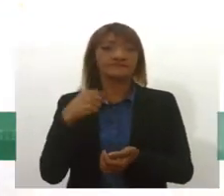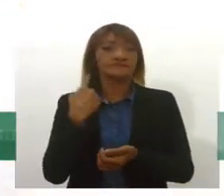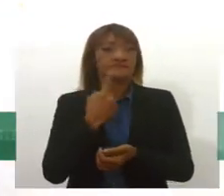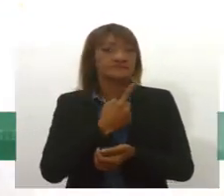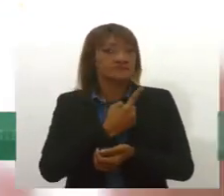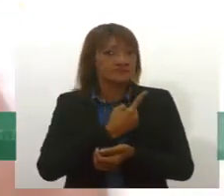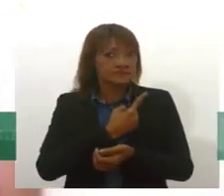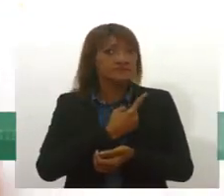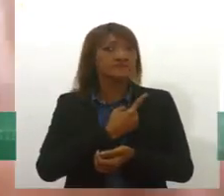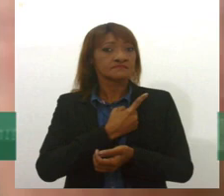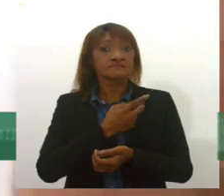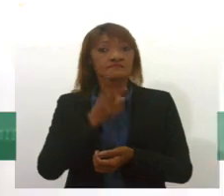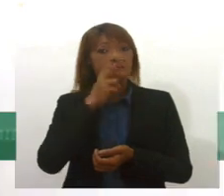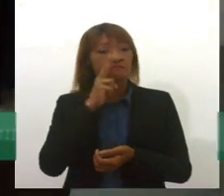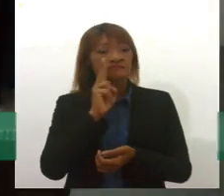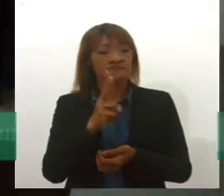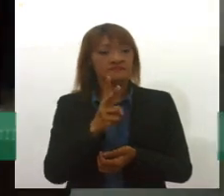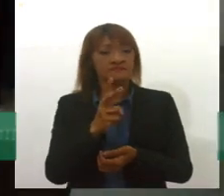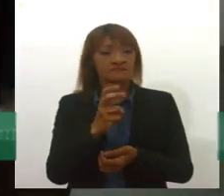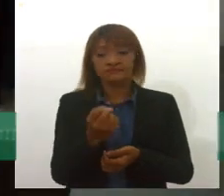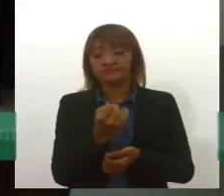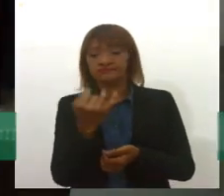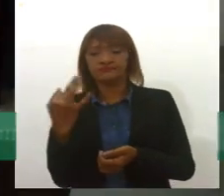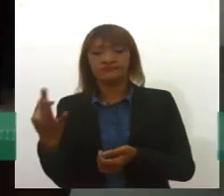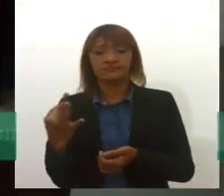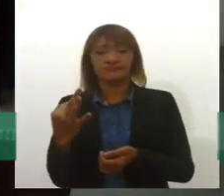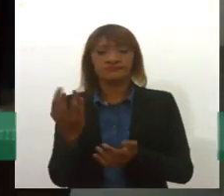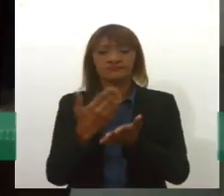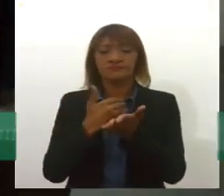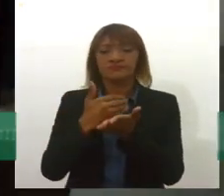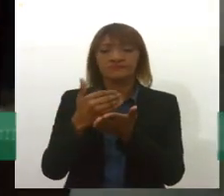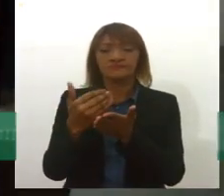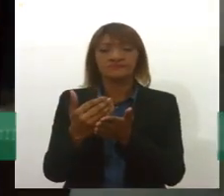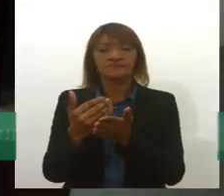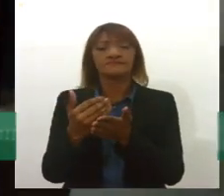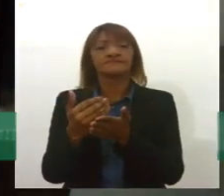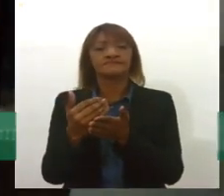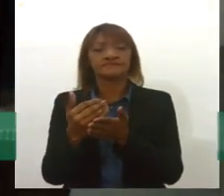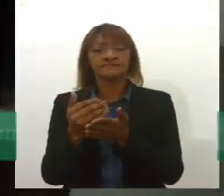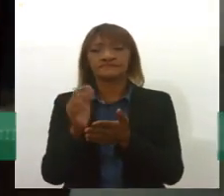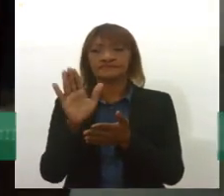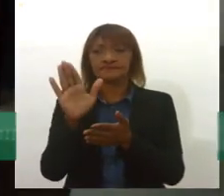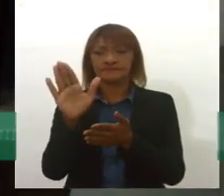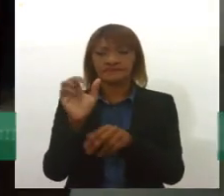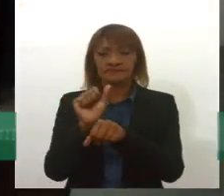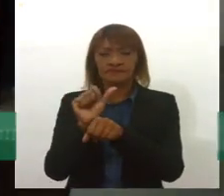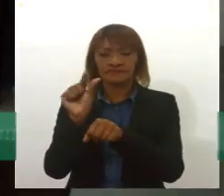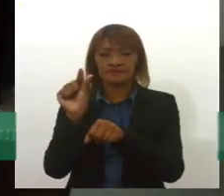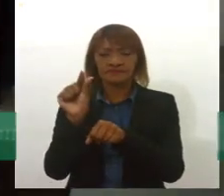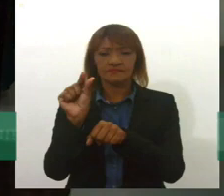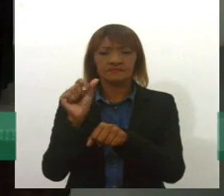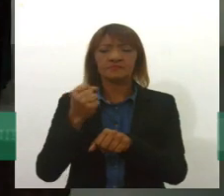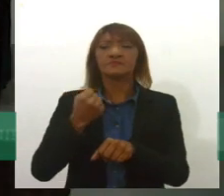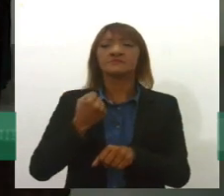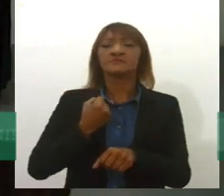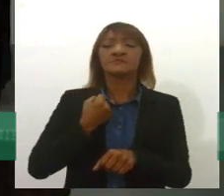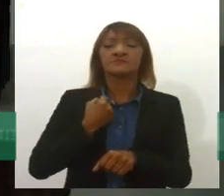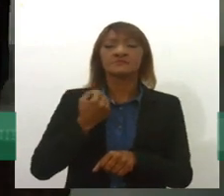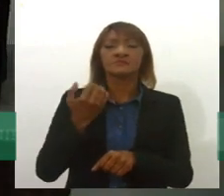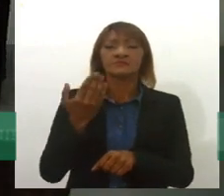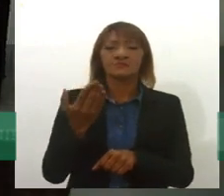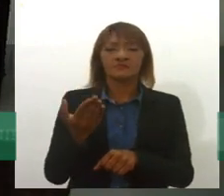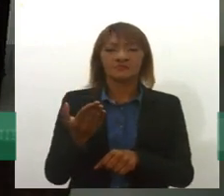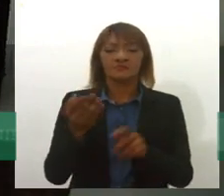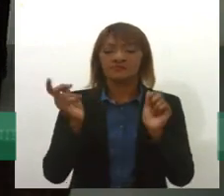expressivo, né, desde o início da implantação desse serviço, foi meados de abril de 2020. pedir para você deixar um número de contato para que a nossa produção